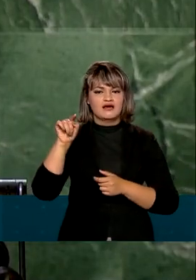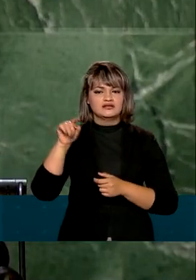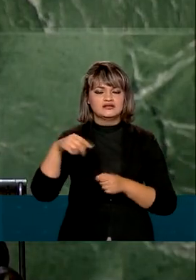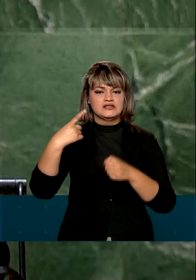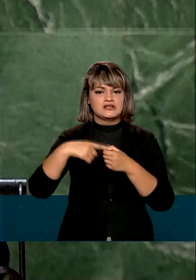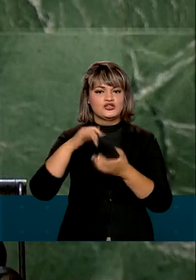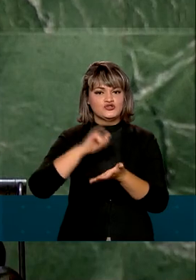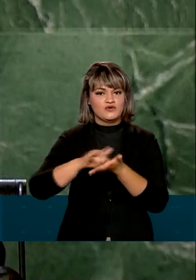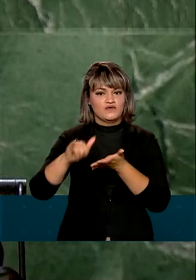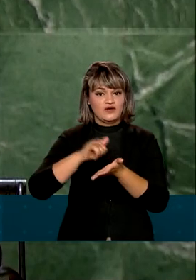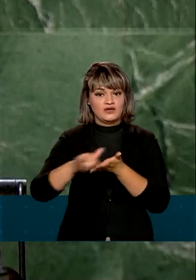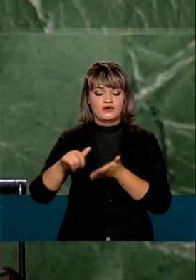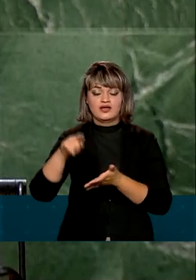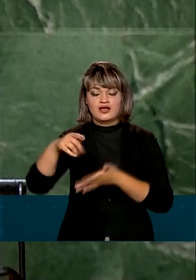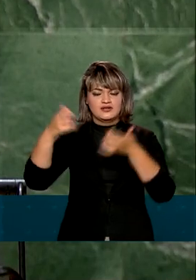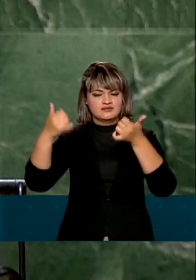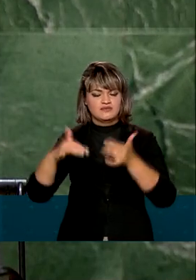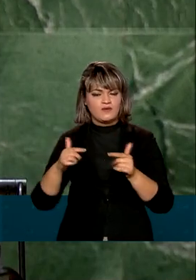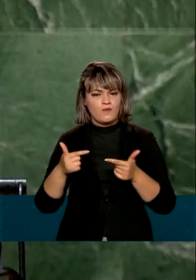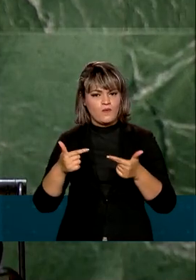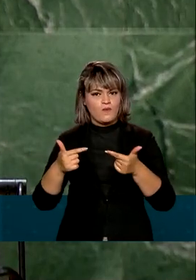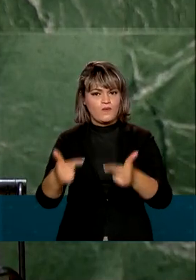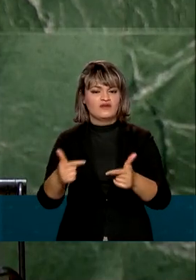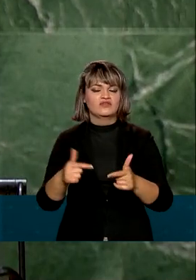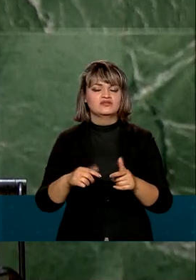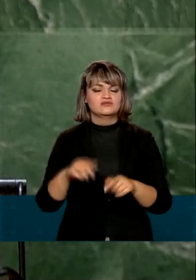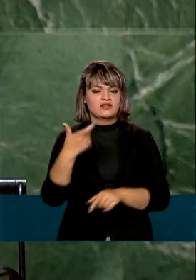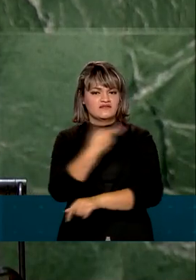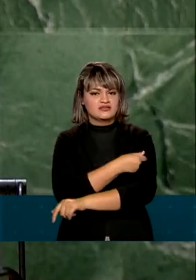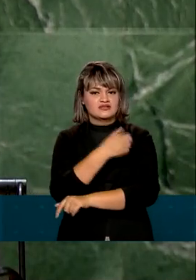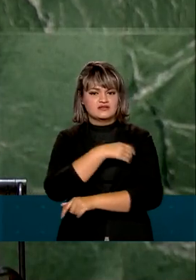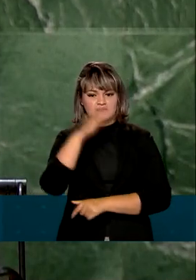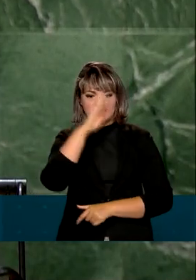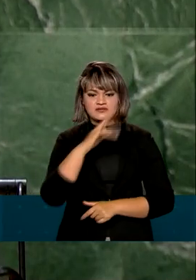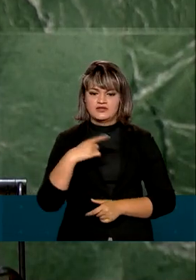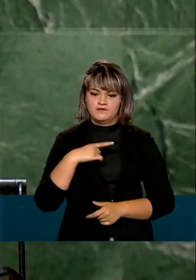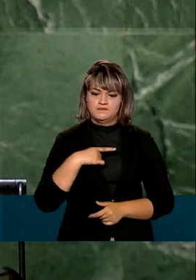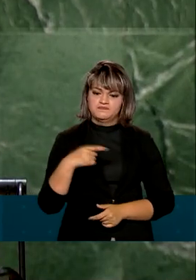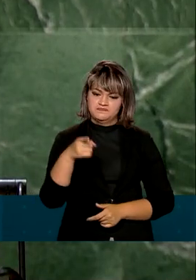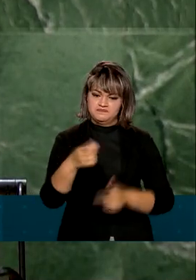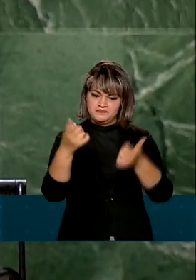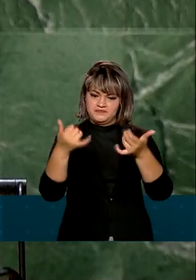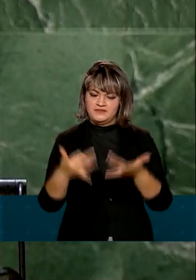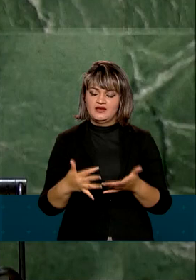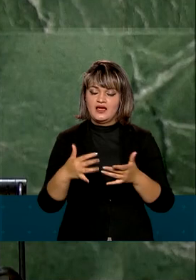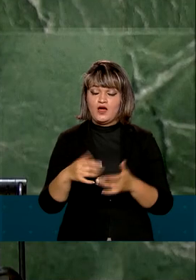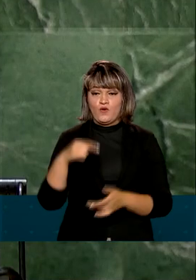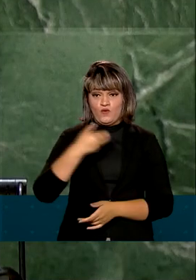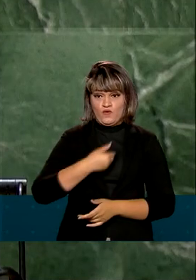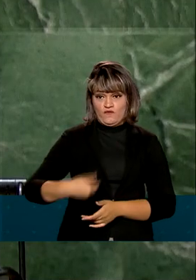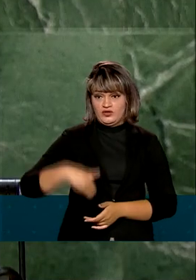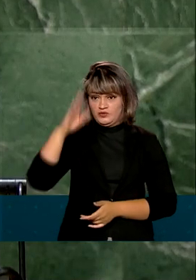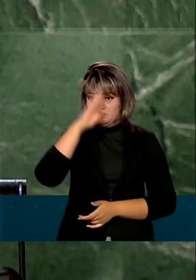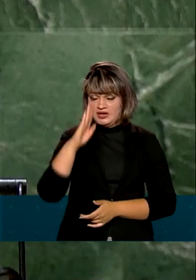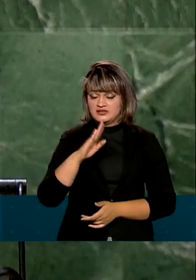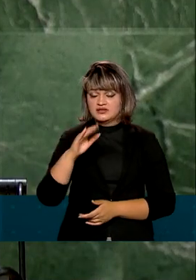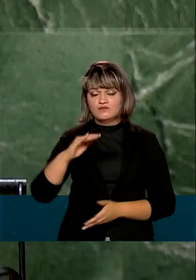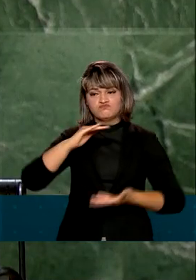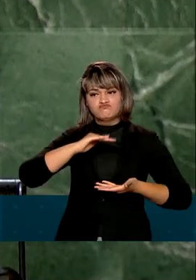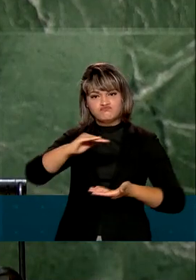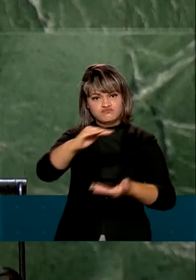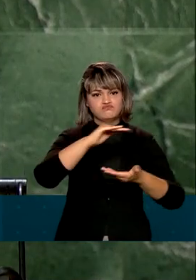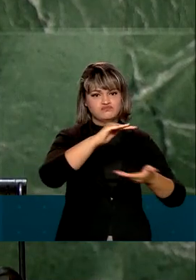em Nova Iorque e destacou o avanço da vacinação no país. O governo federal distribuiu mais de